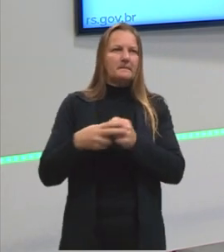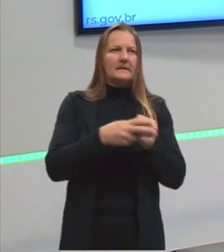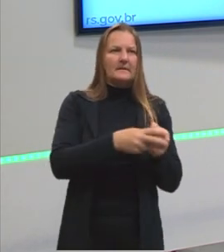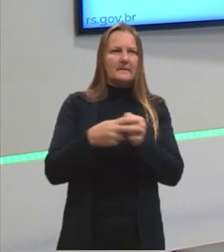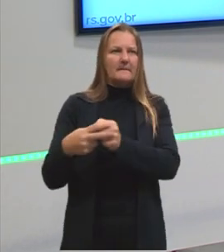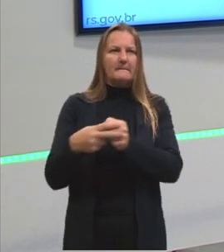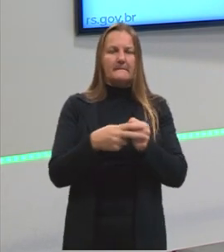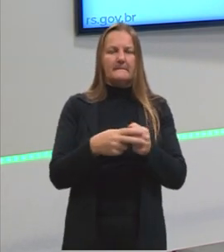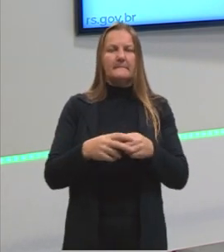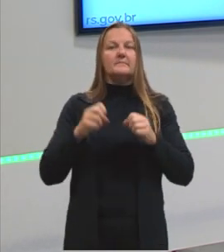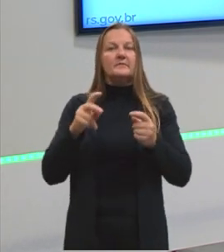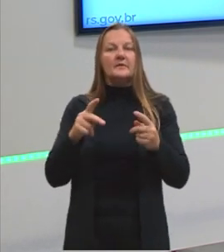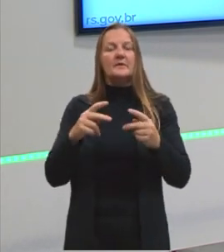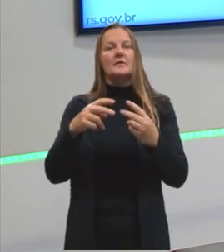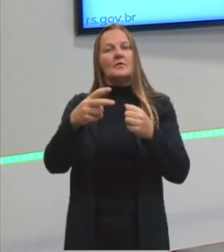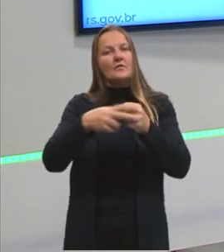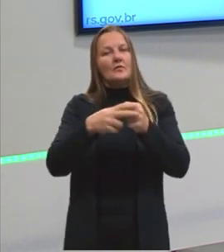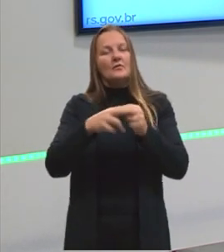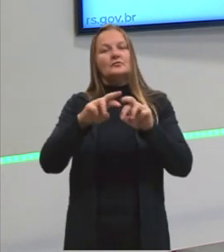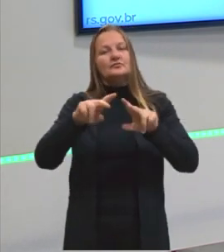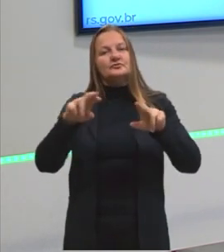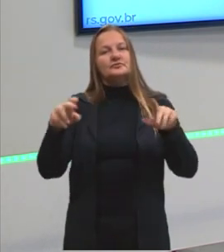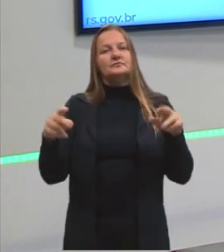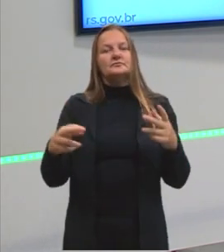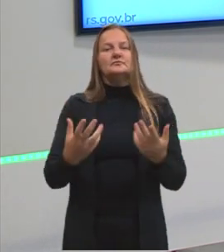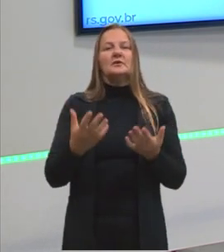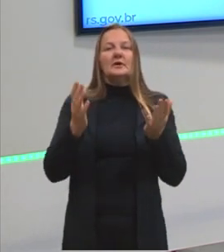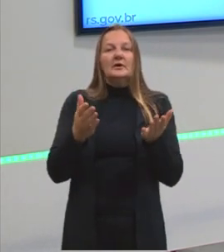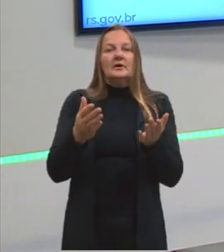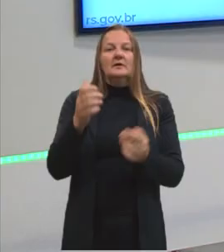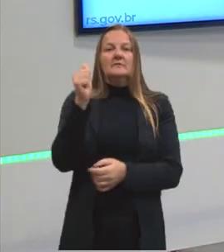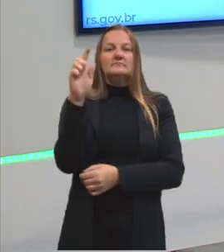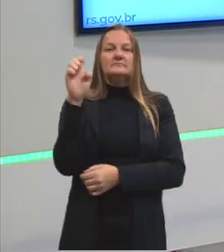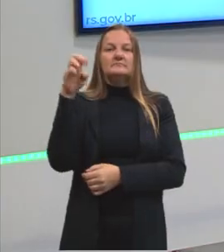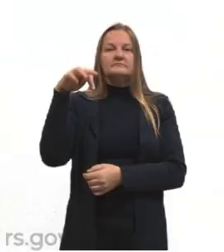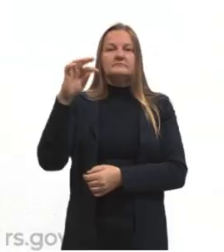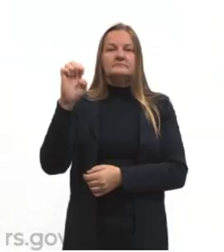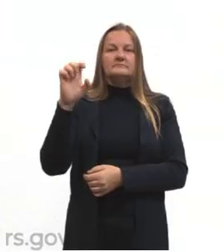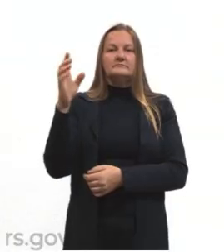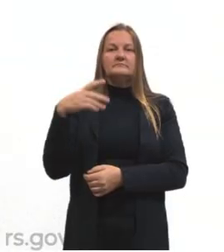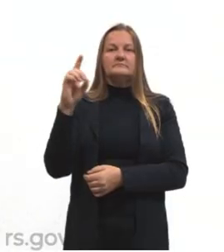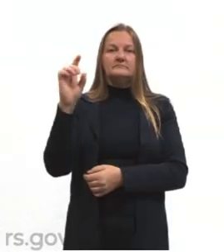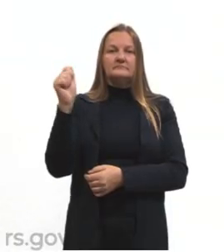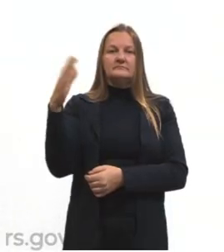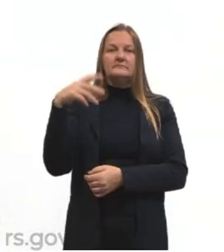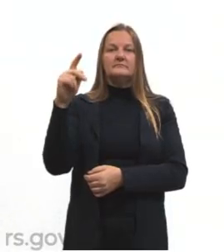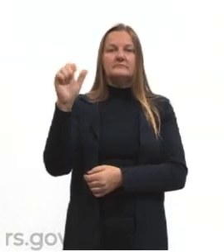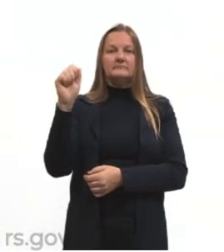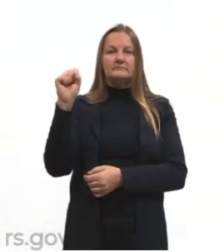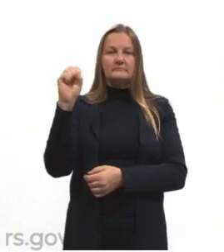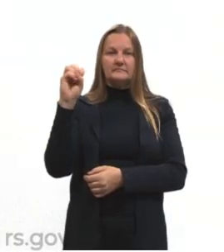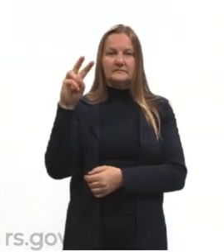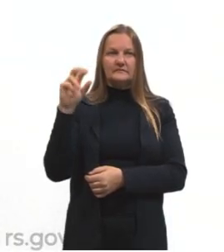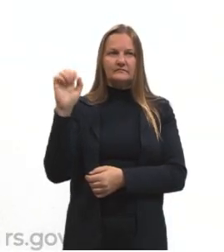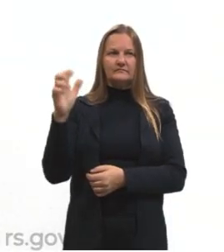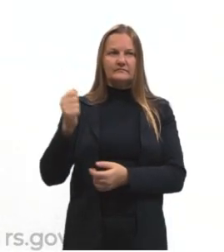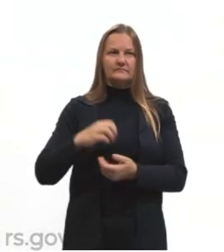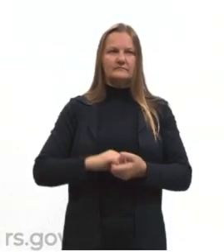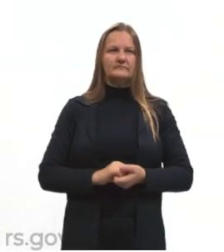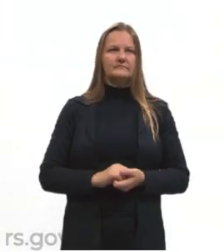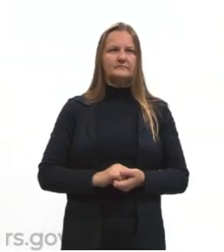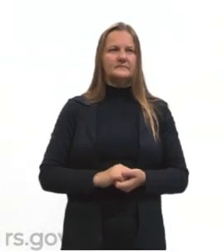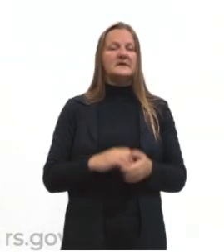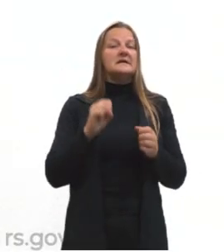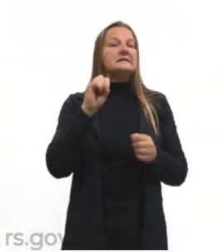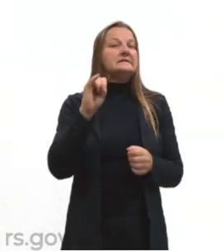Passamos aí pelas nossas vozes verbais para chegar no nosso agente da passiva. Se o sujeito,